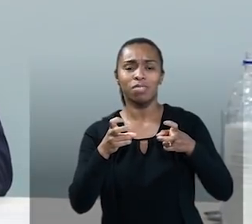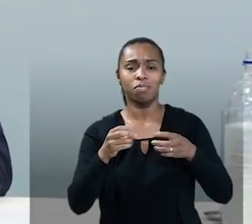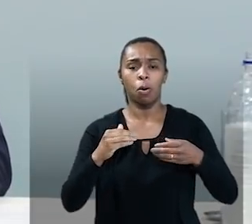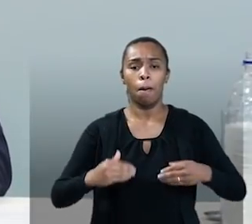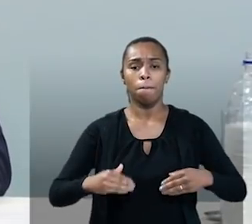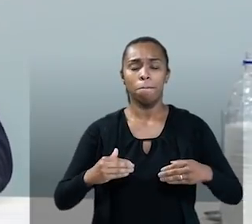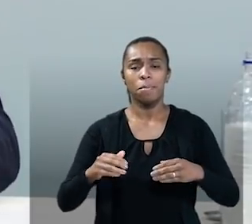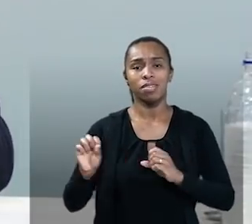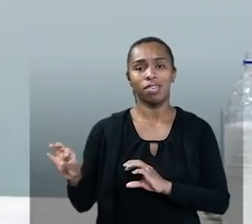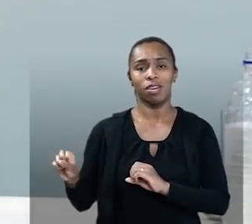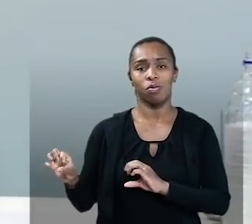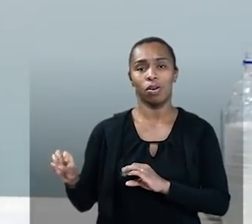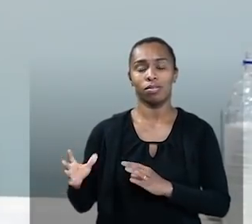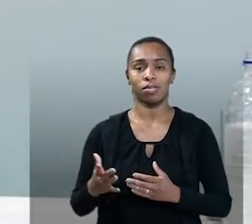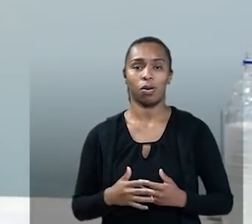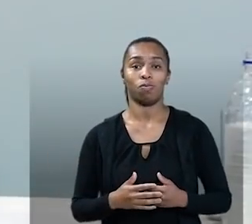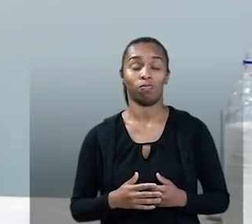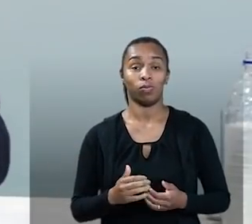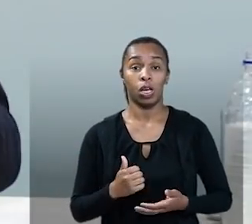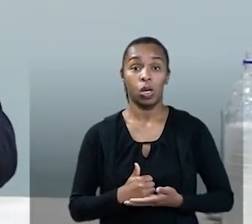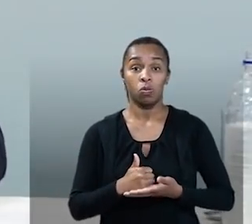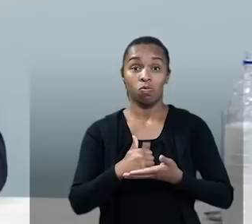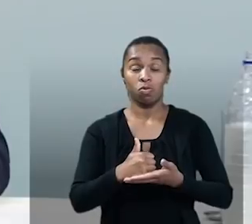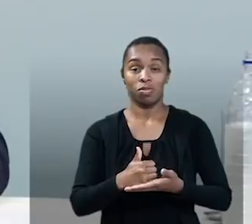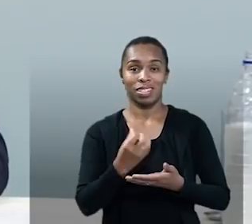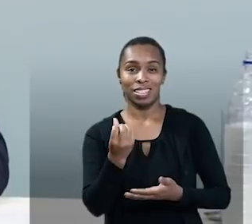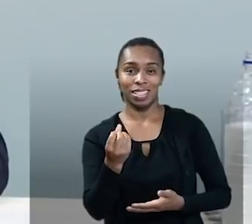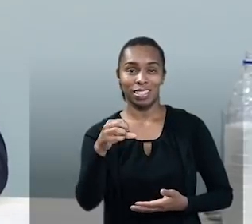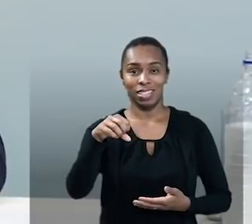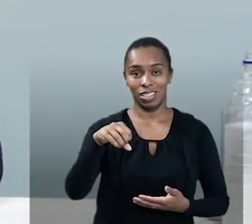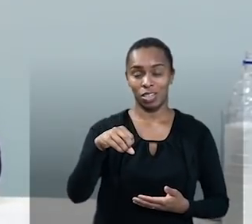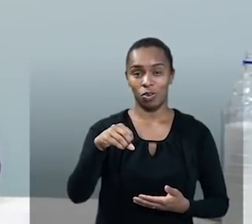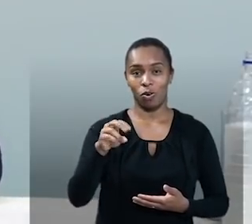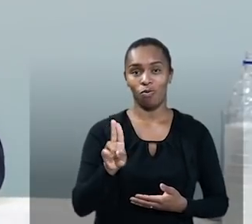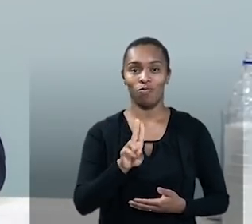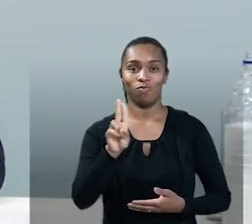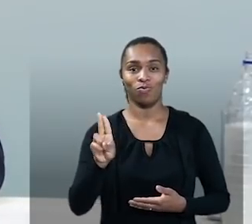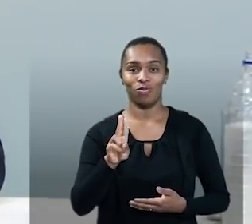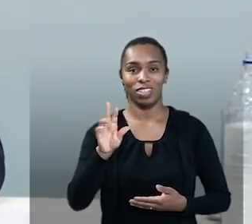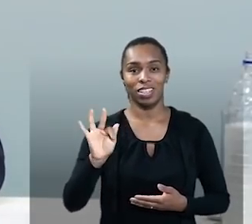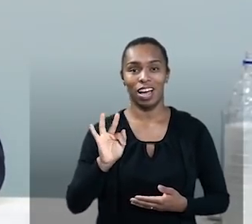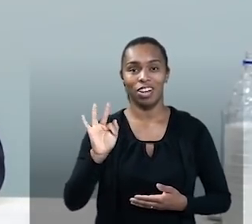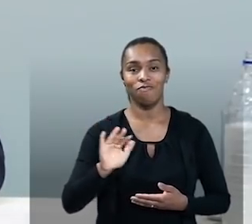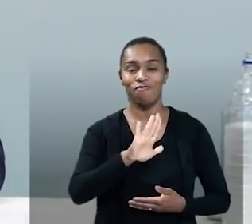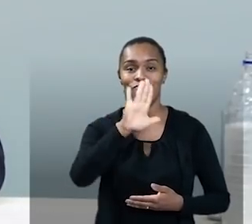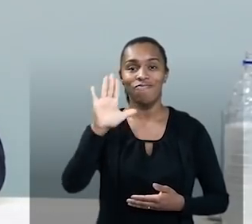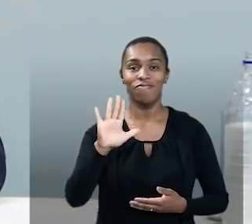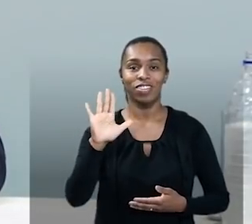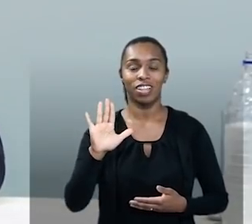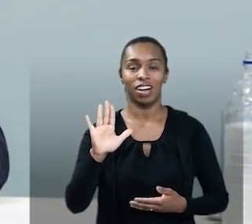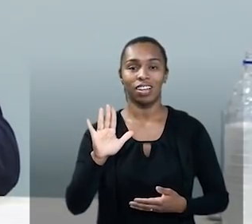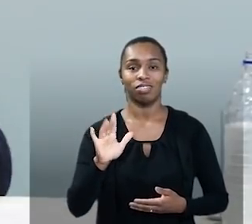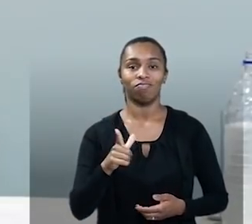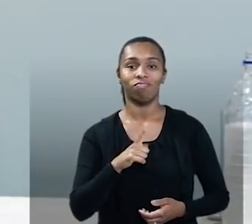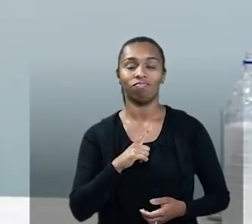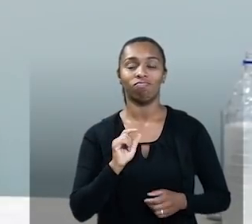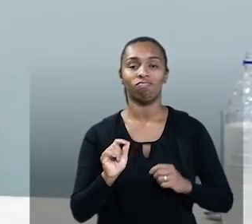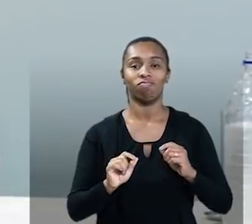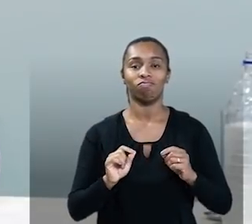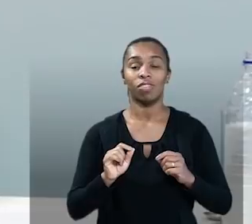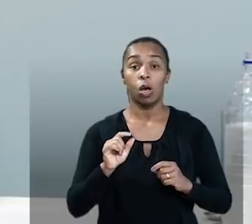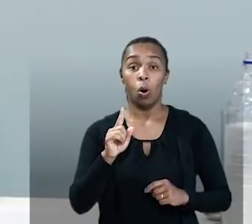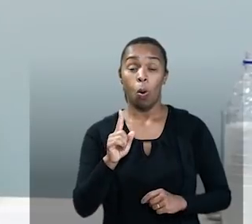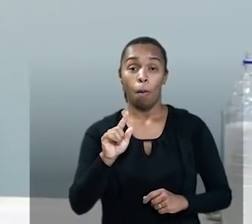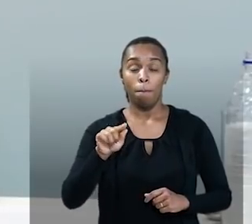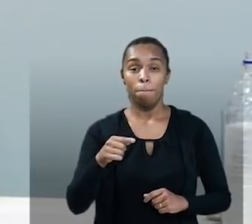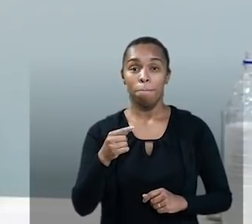Educação, como mantenedor de 69 universidades federais, que tem mais de